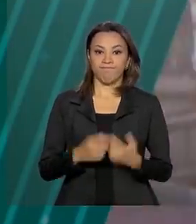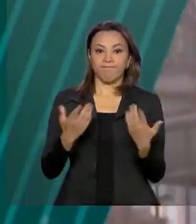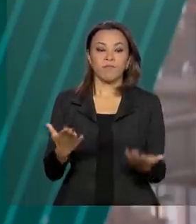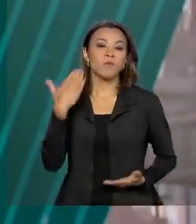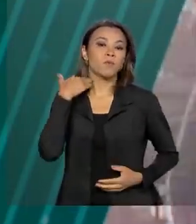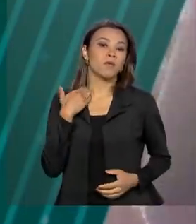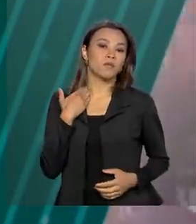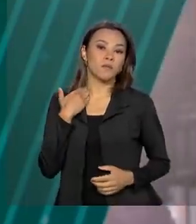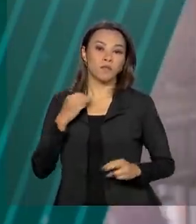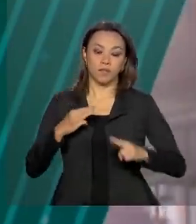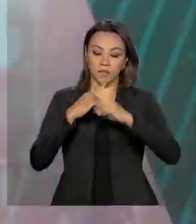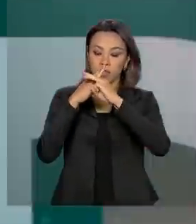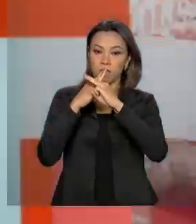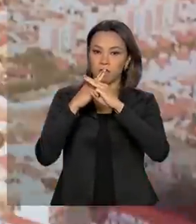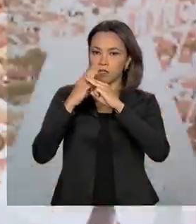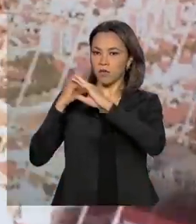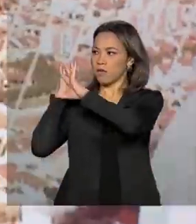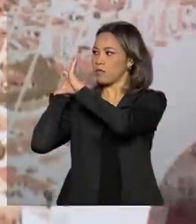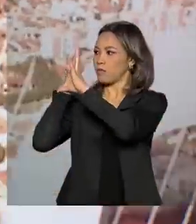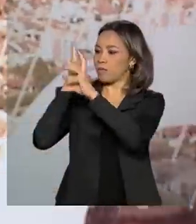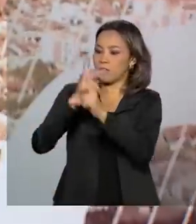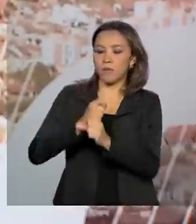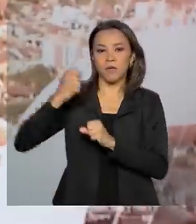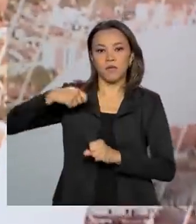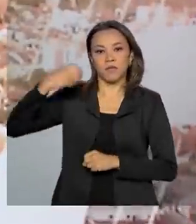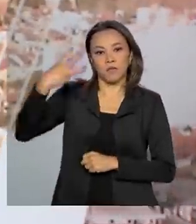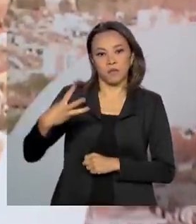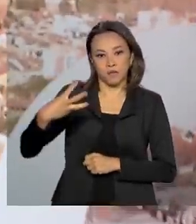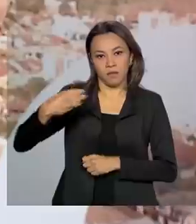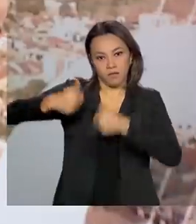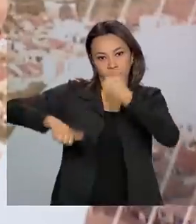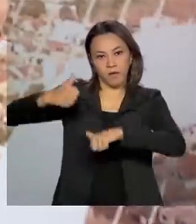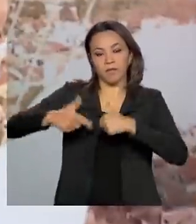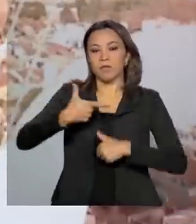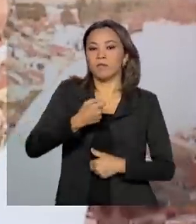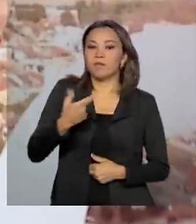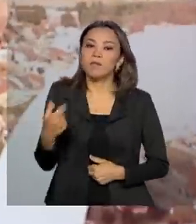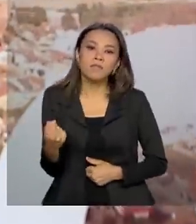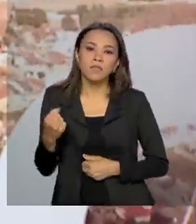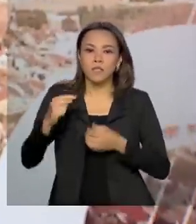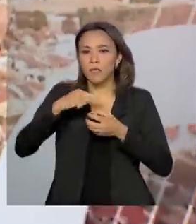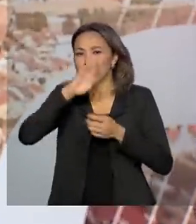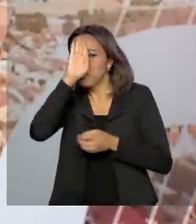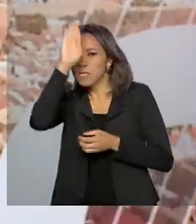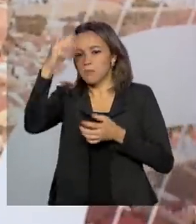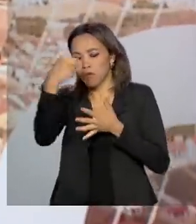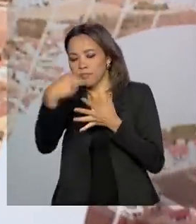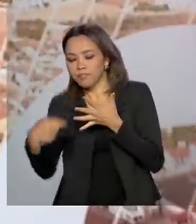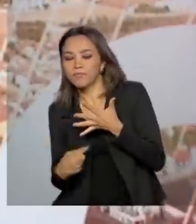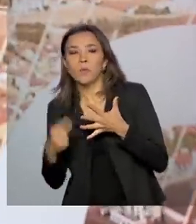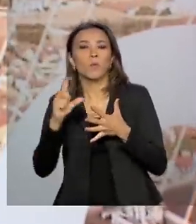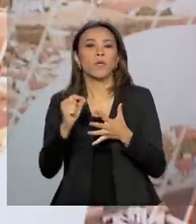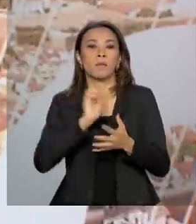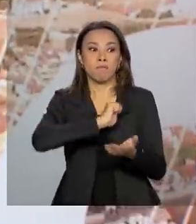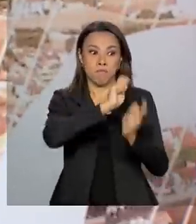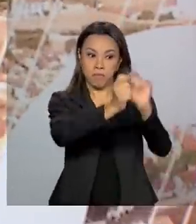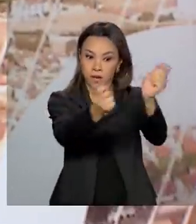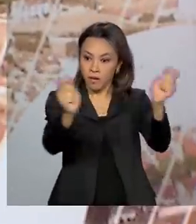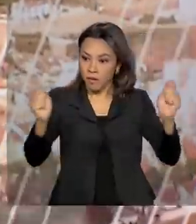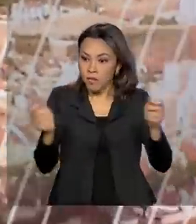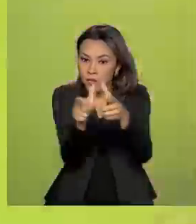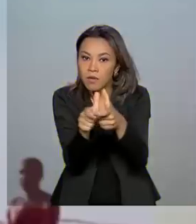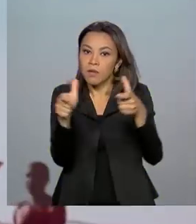Caixa fez um balanço do terceiro trimestre de 2020. Entre as principais ações está o pagamento de grande parte dos